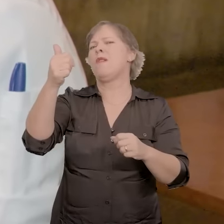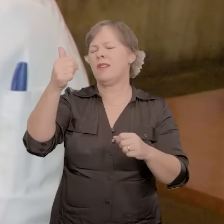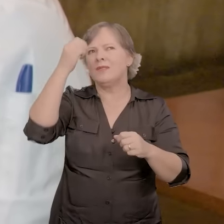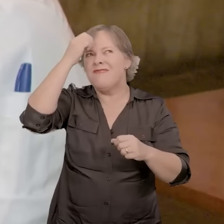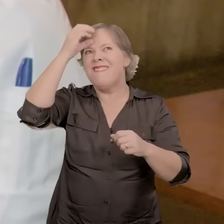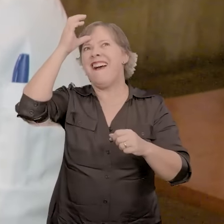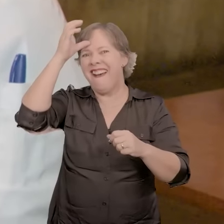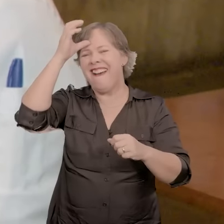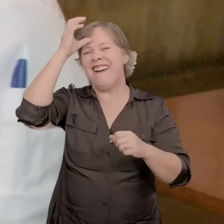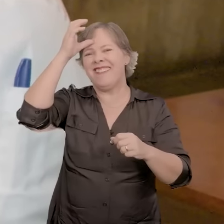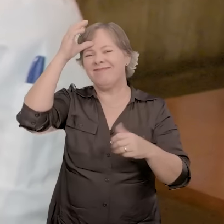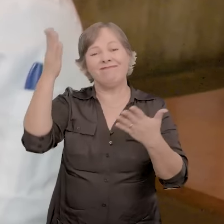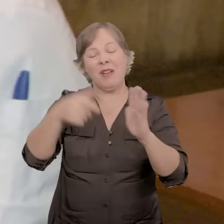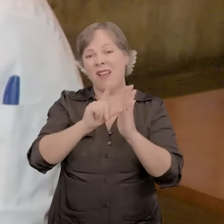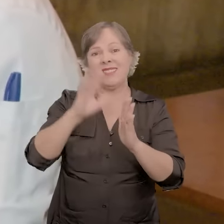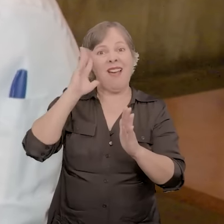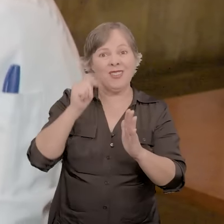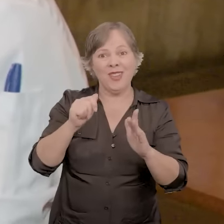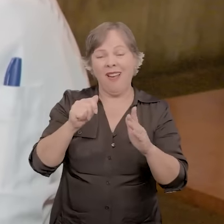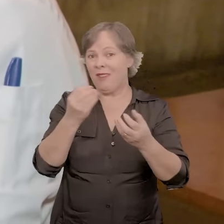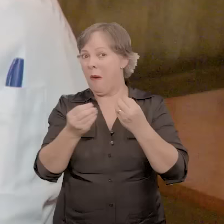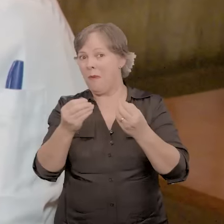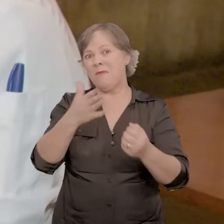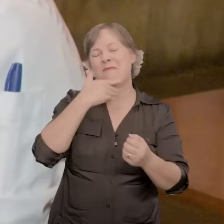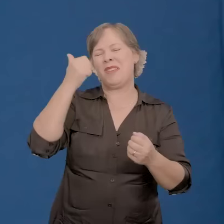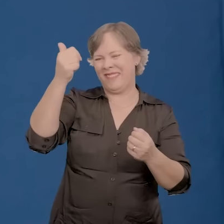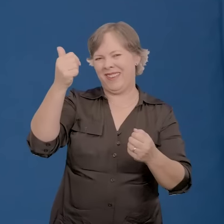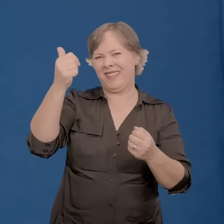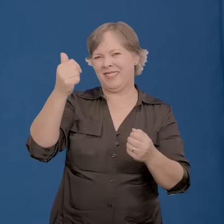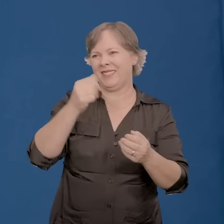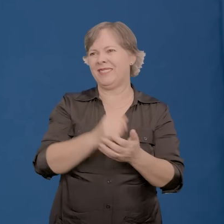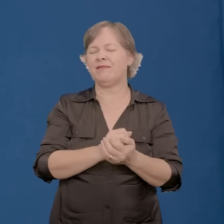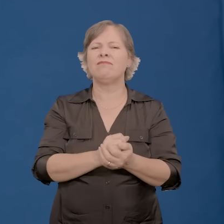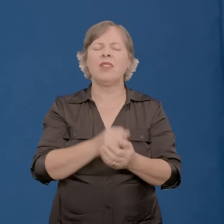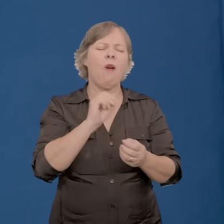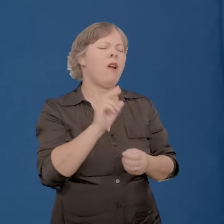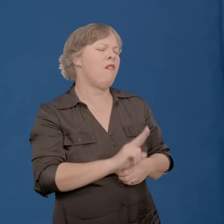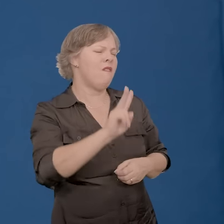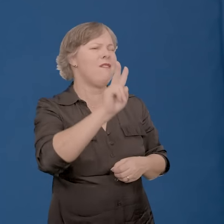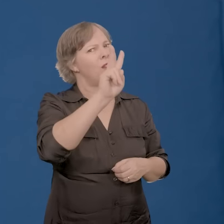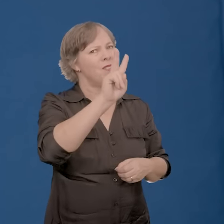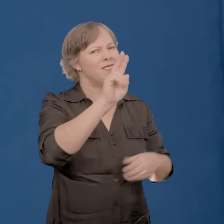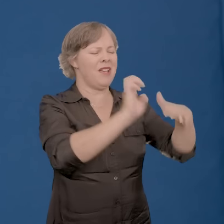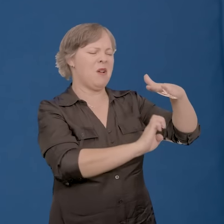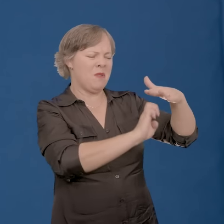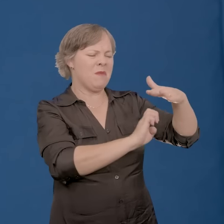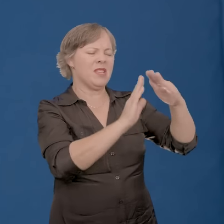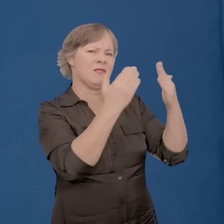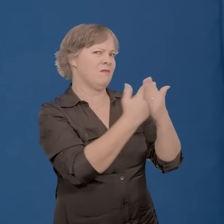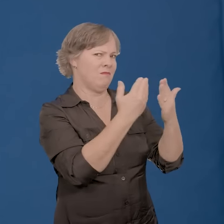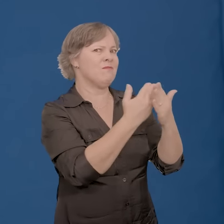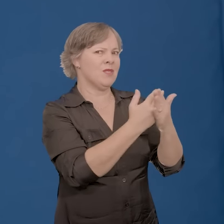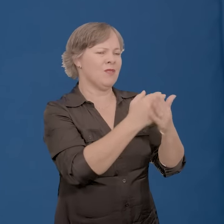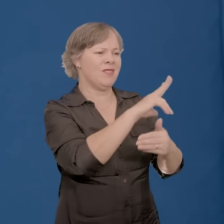pouquinho que a gente achava que sabia, vai aperfeiçoando. Foi ótimo. E é valorizar isso, né, é uma empresa, é uma escola